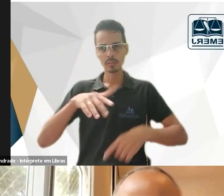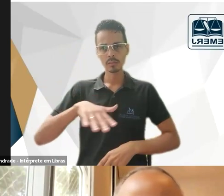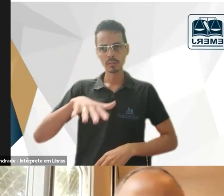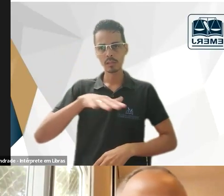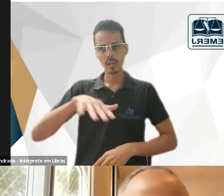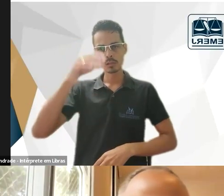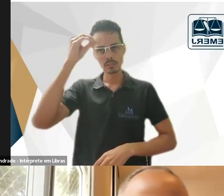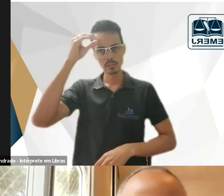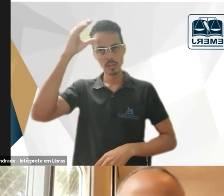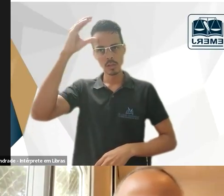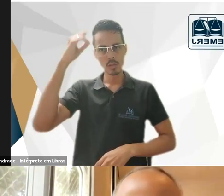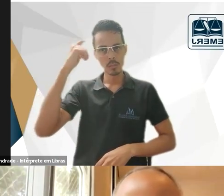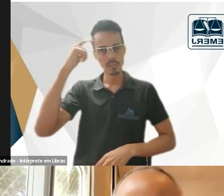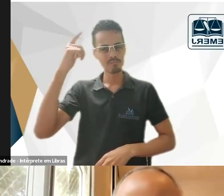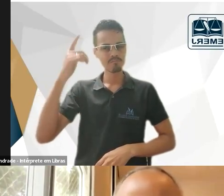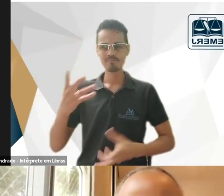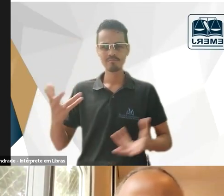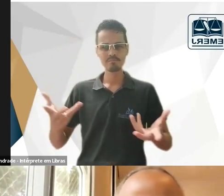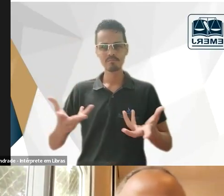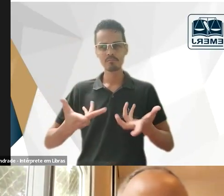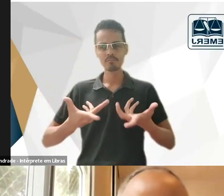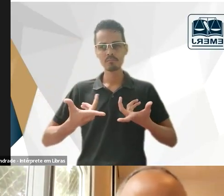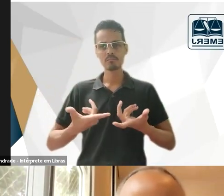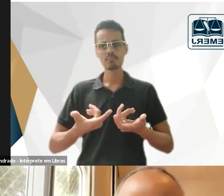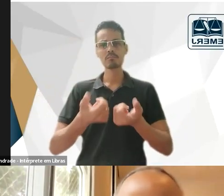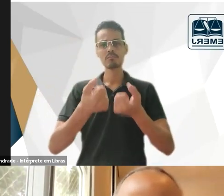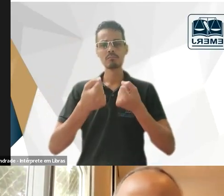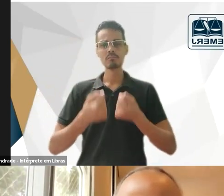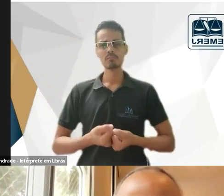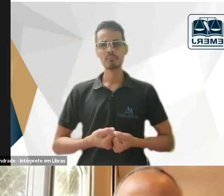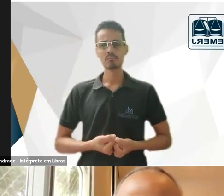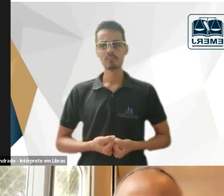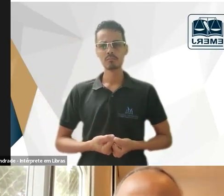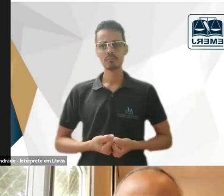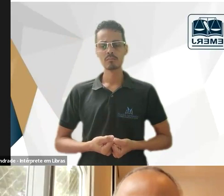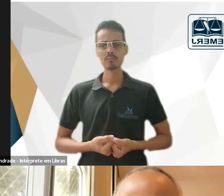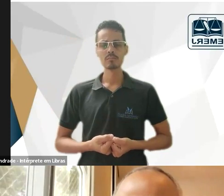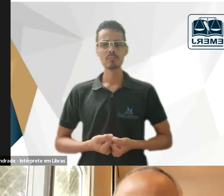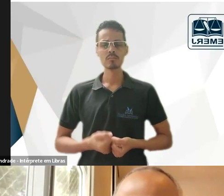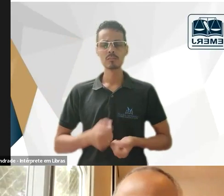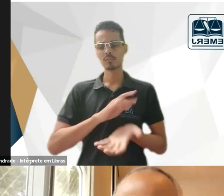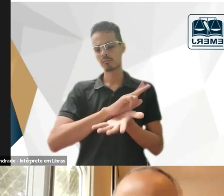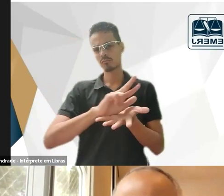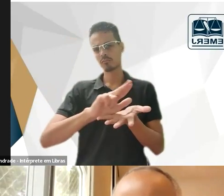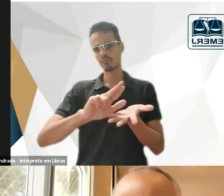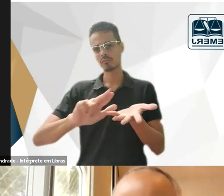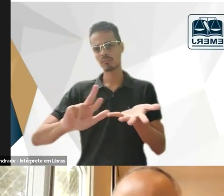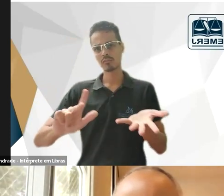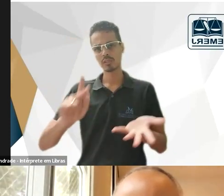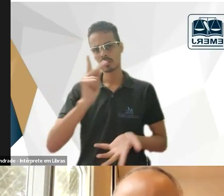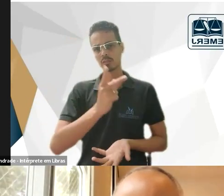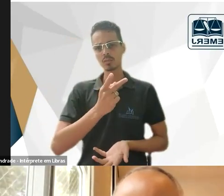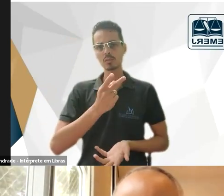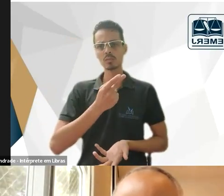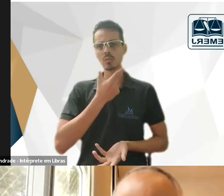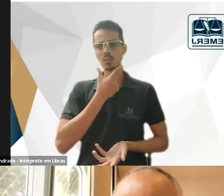Kant, de Hegel, de Momensen, de Ehring, e de tantos outros pensadores, filósofos e